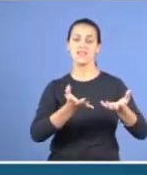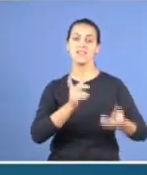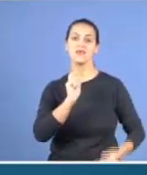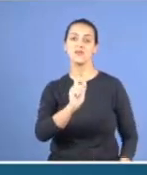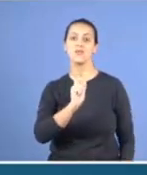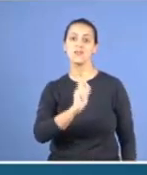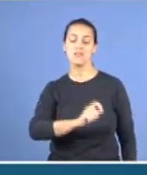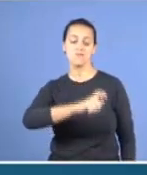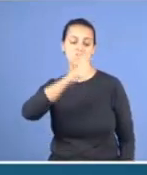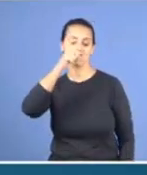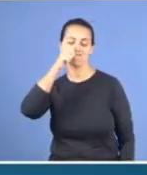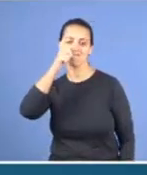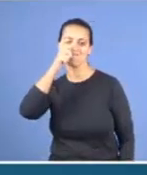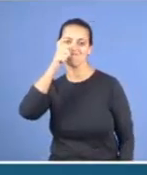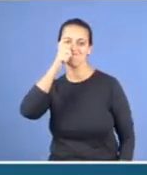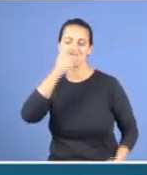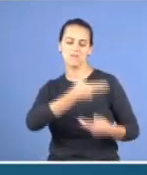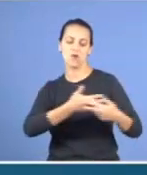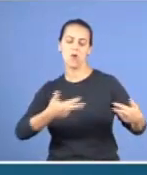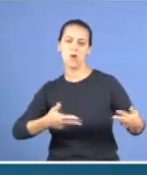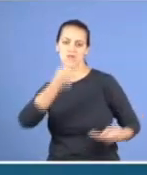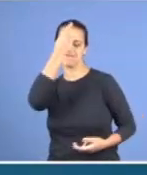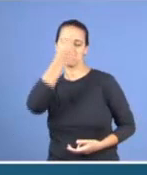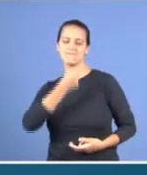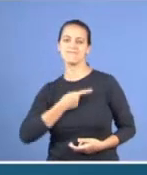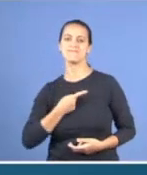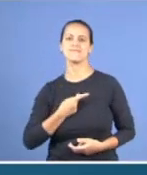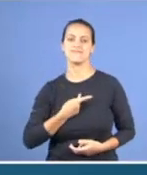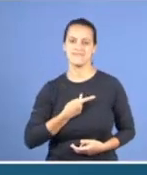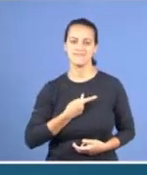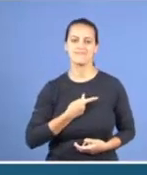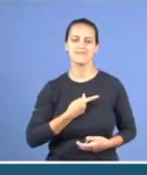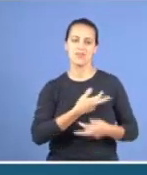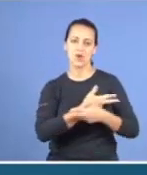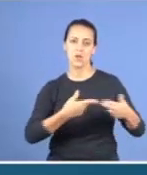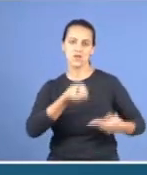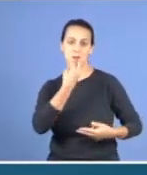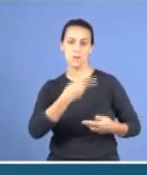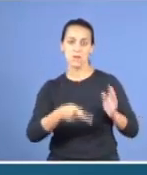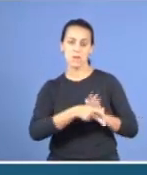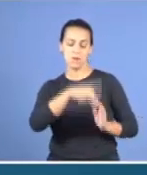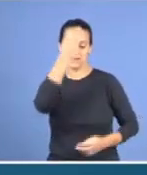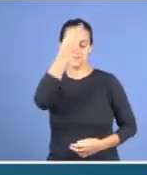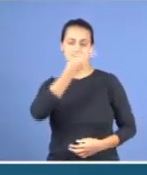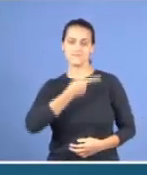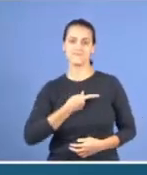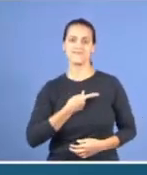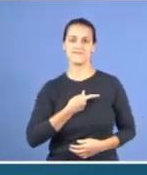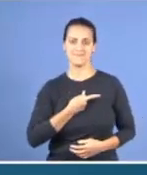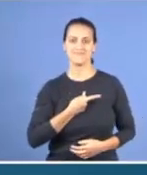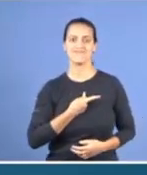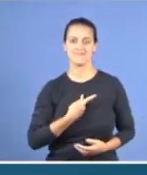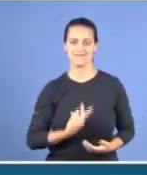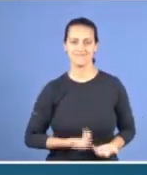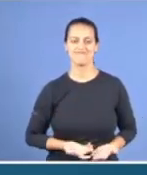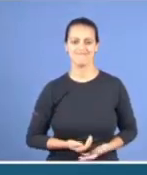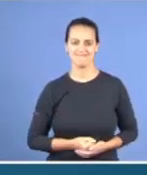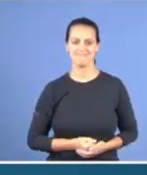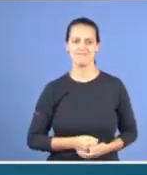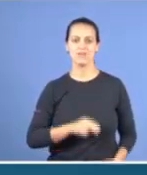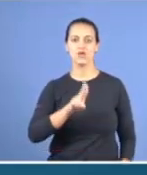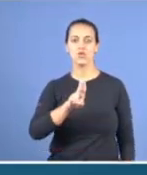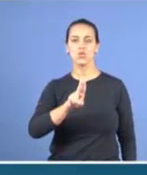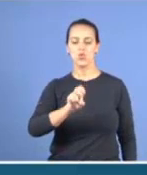é um lucro, o que eles queriam era isso aqui ó, os benefícios pessoais, eram os horários,